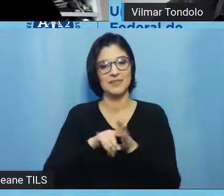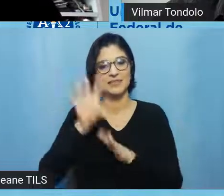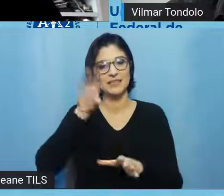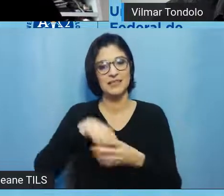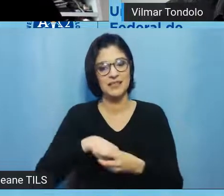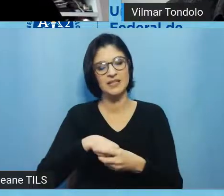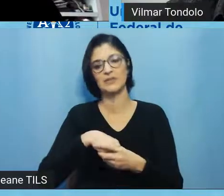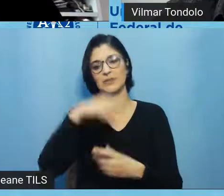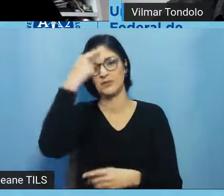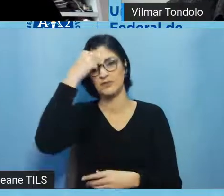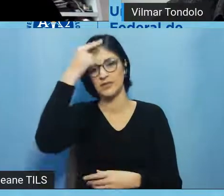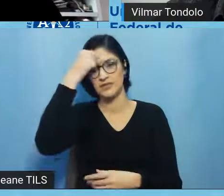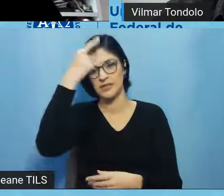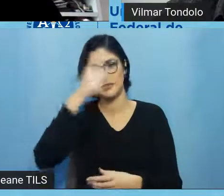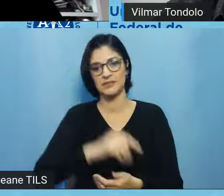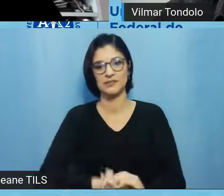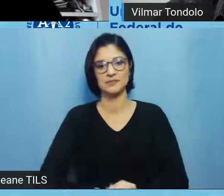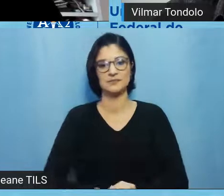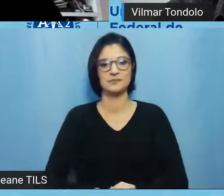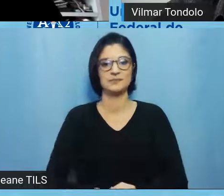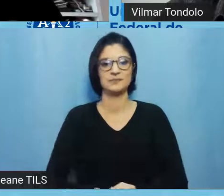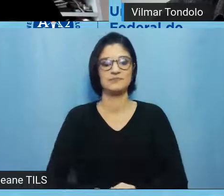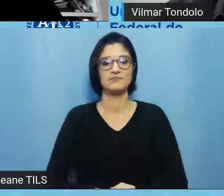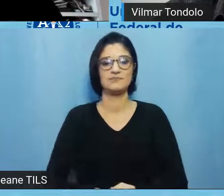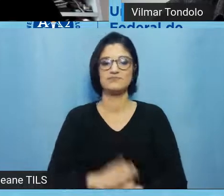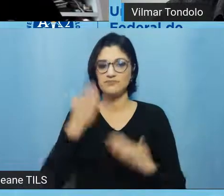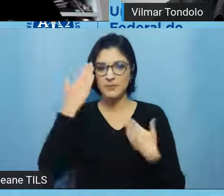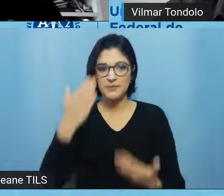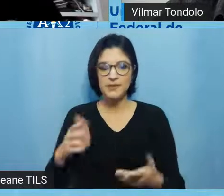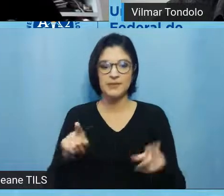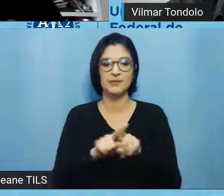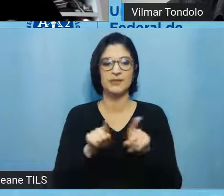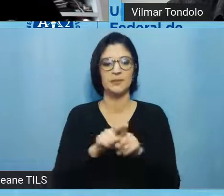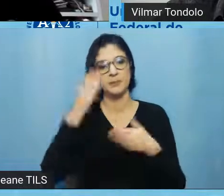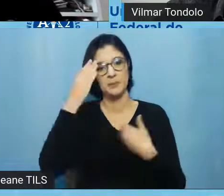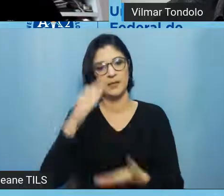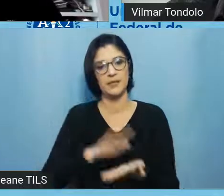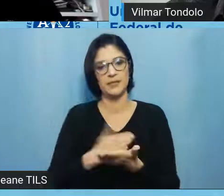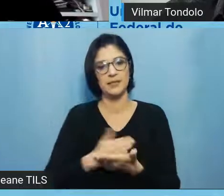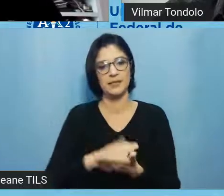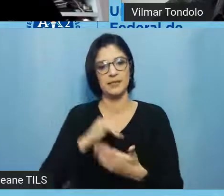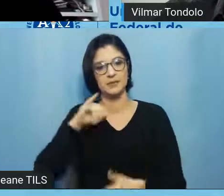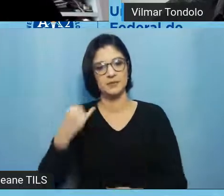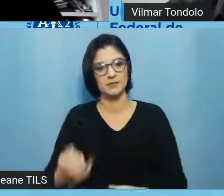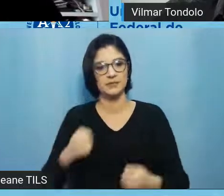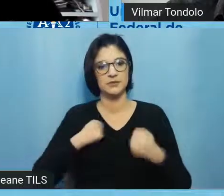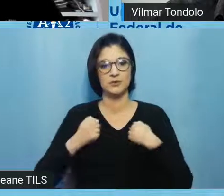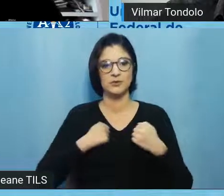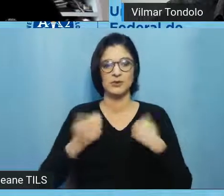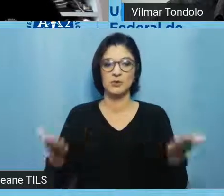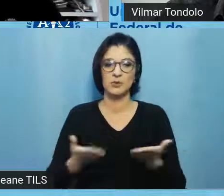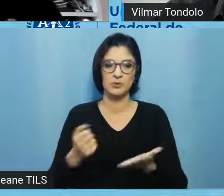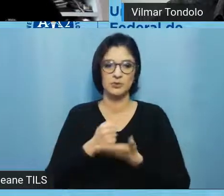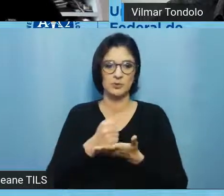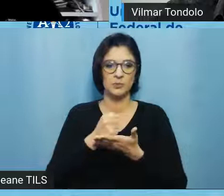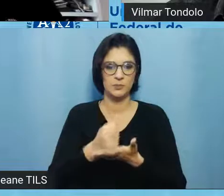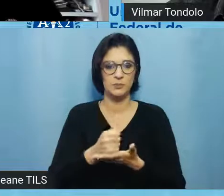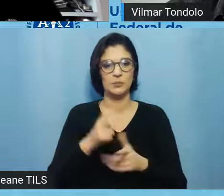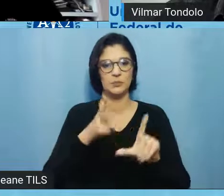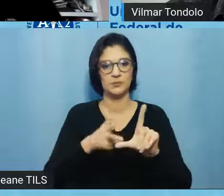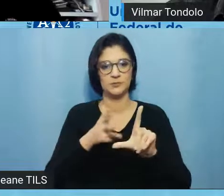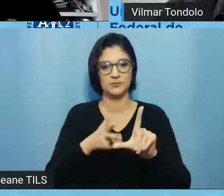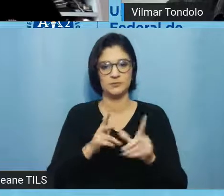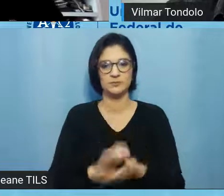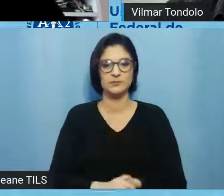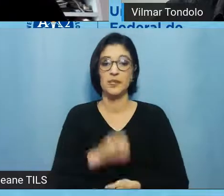sempre, né, então, muito obrigado, obrigado a Josiane e a Juliana também, nossos intérpretes que tiveram dando suporte, e bom